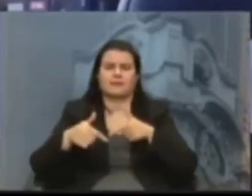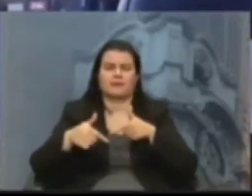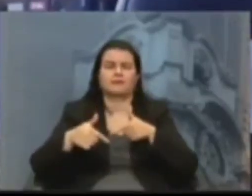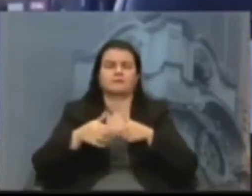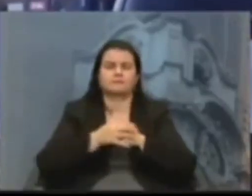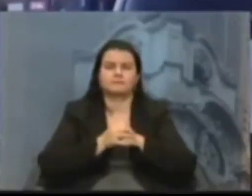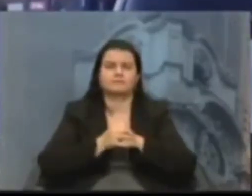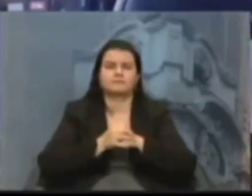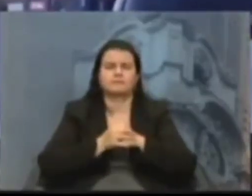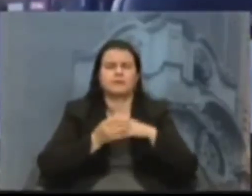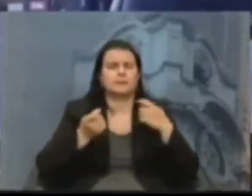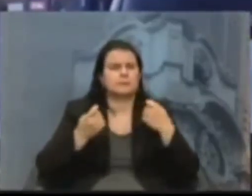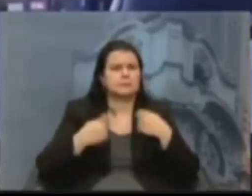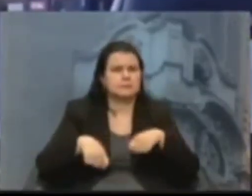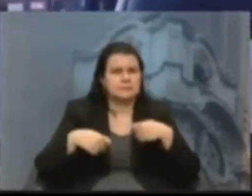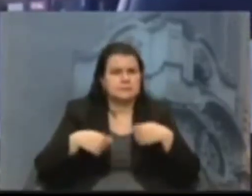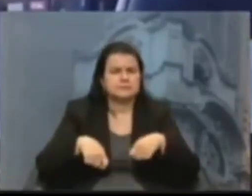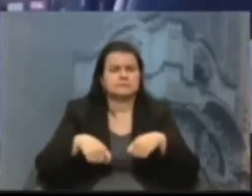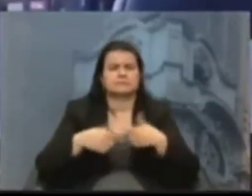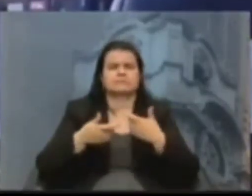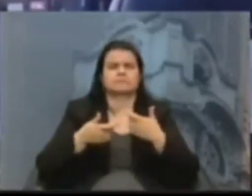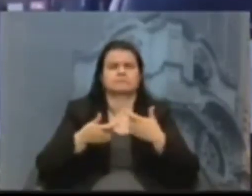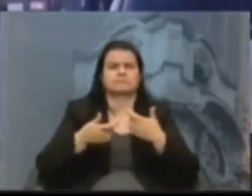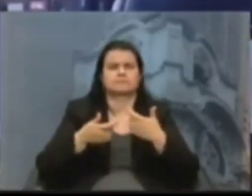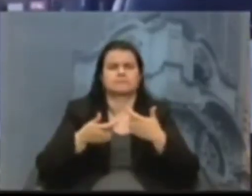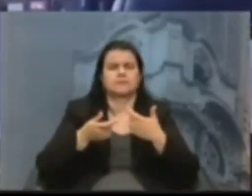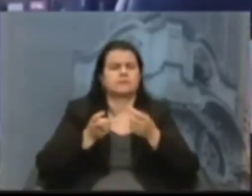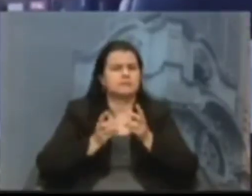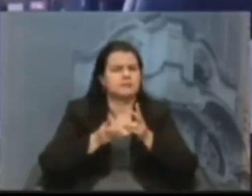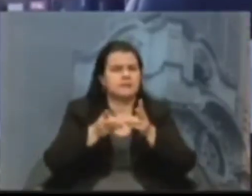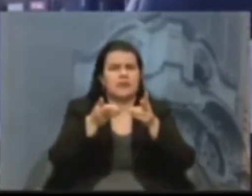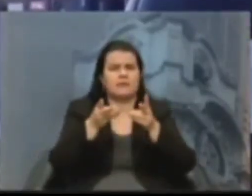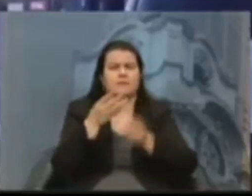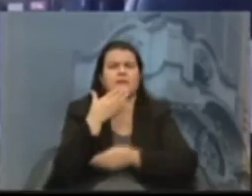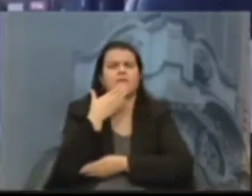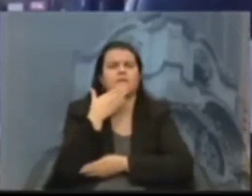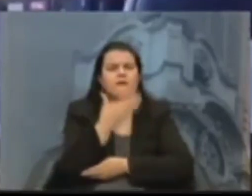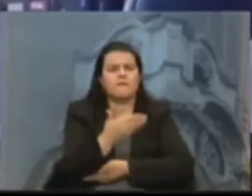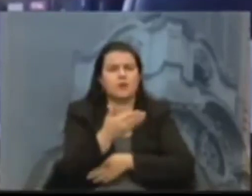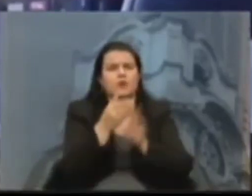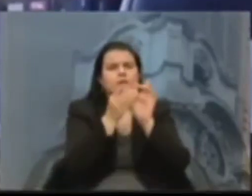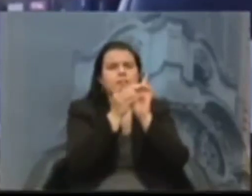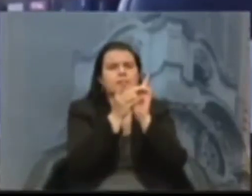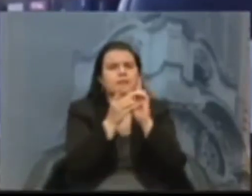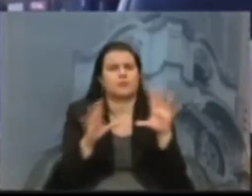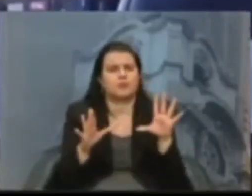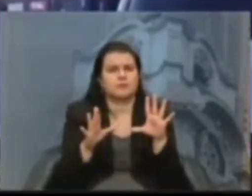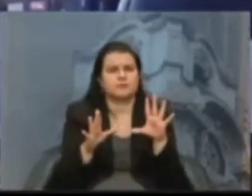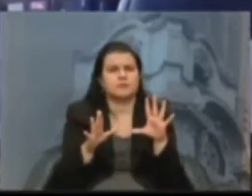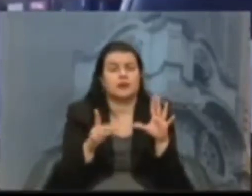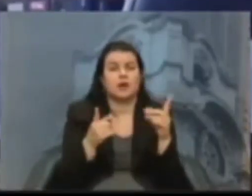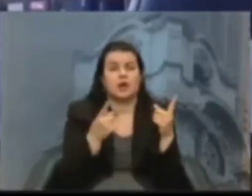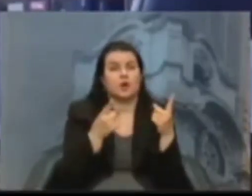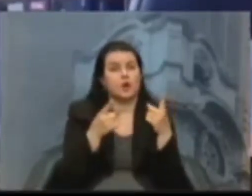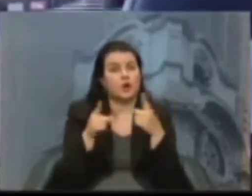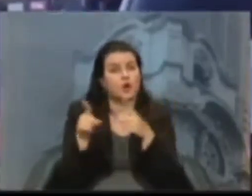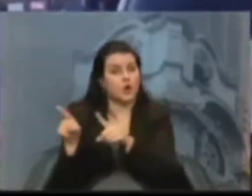forma clara, a favor da democracia e contra qualquer tipo de ato